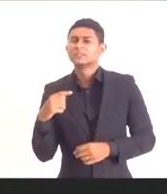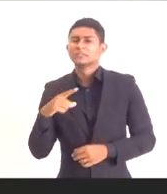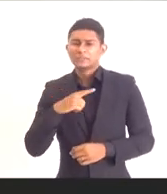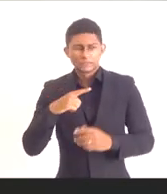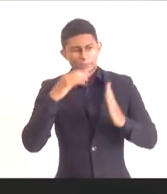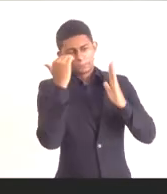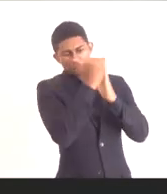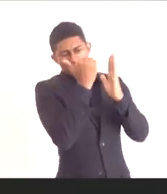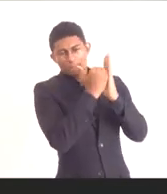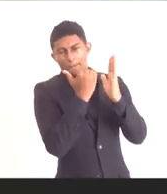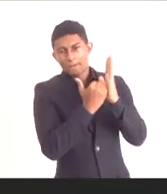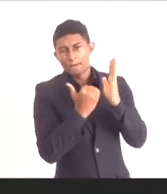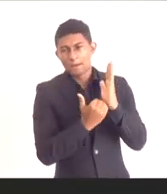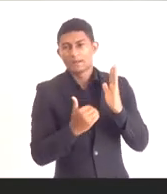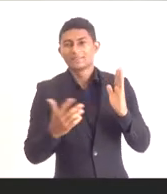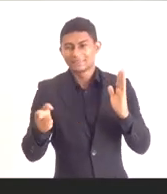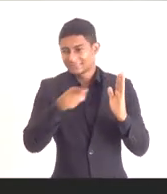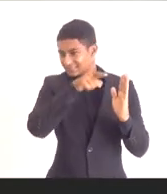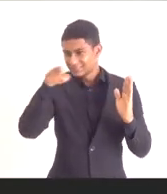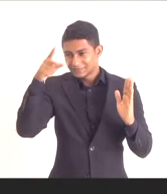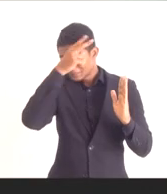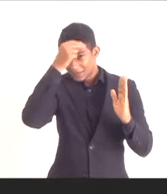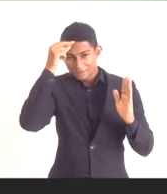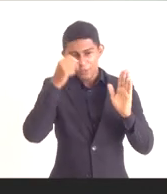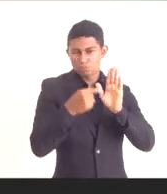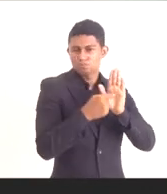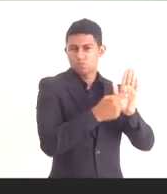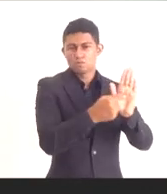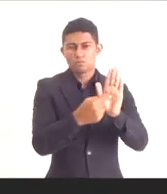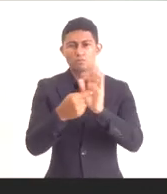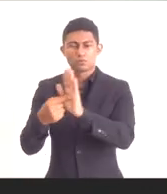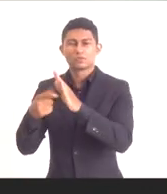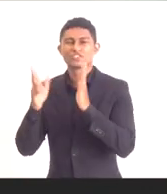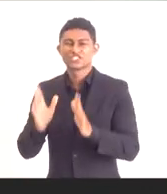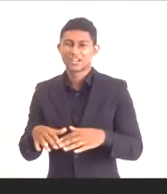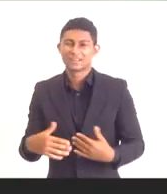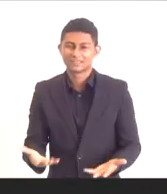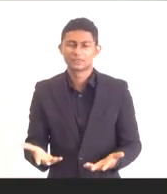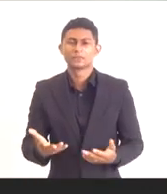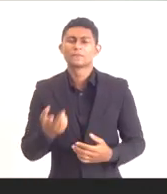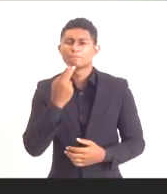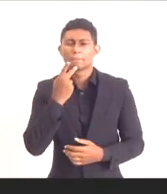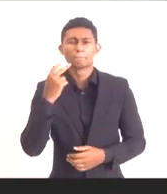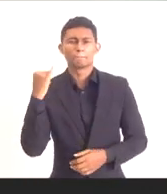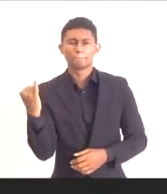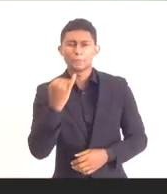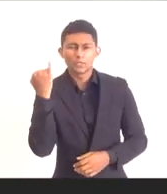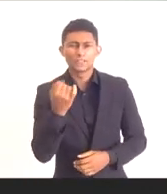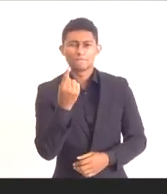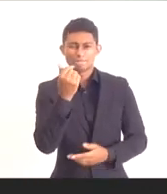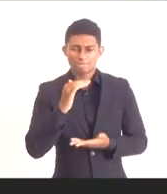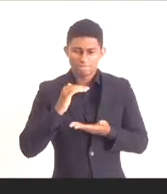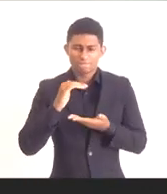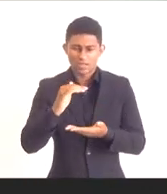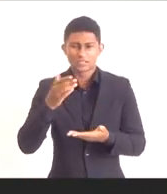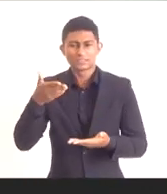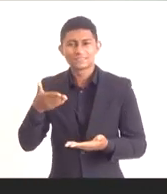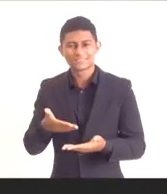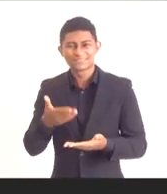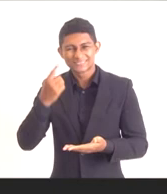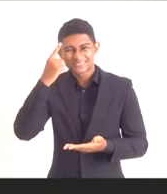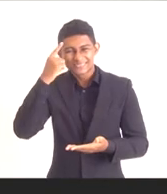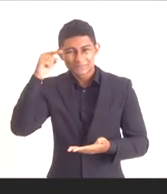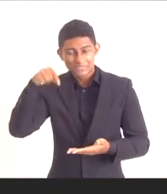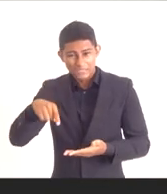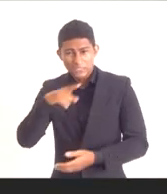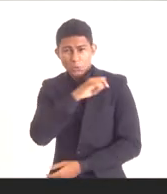lista de demandas aos prefeitos eleitos. Nesse contexto, enfatizamos a importância de investimentos destacados na agenda regional do leste